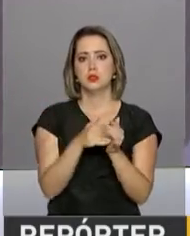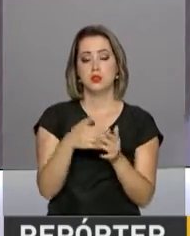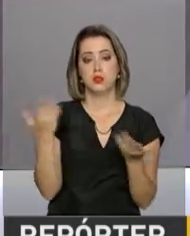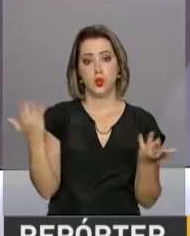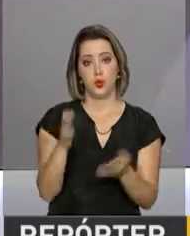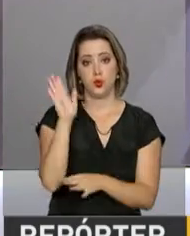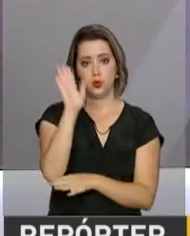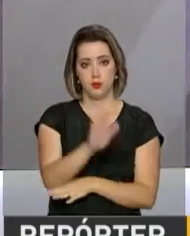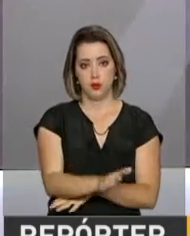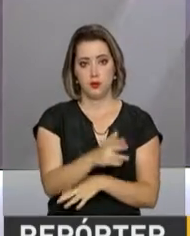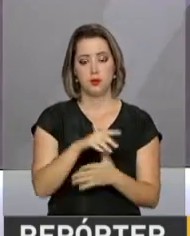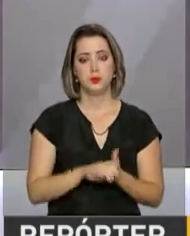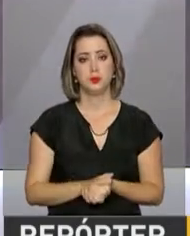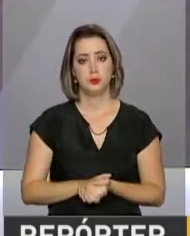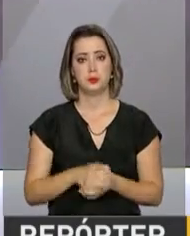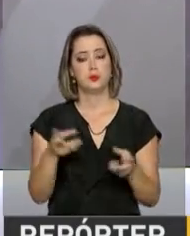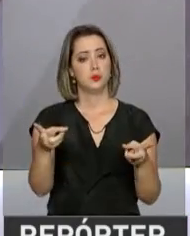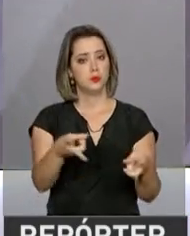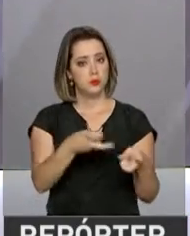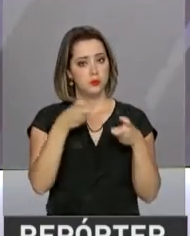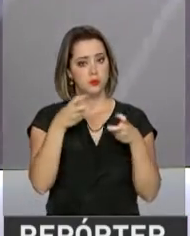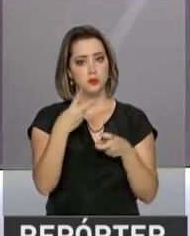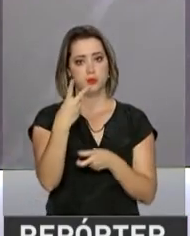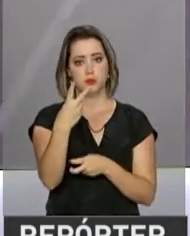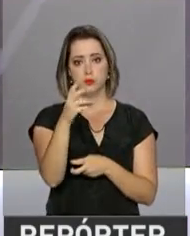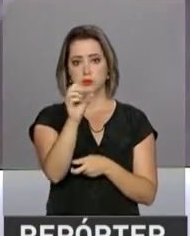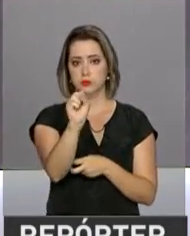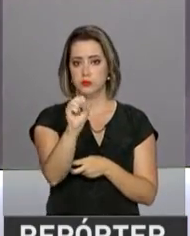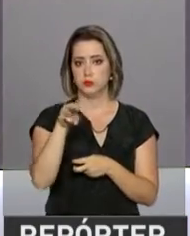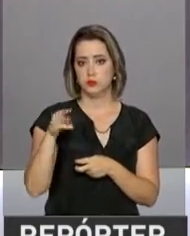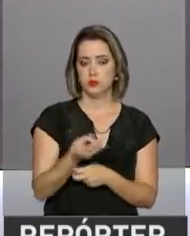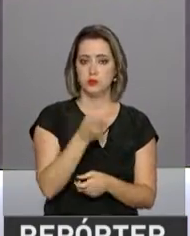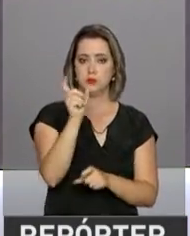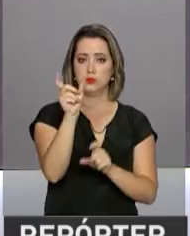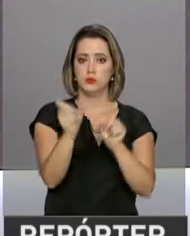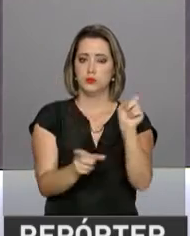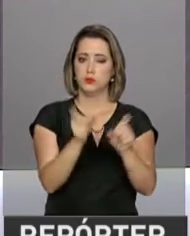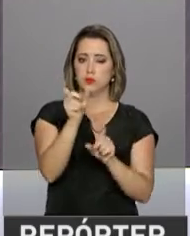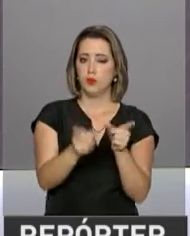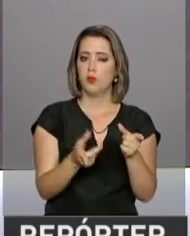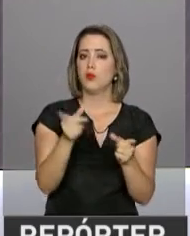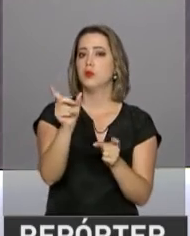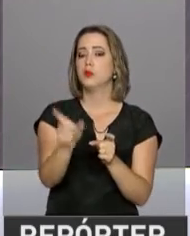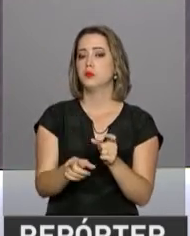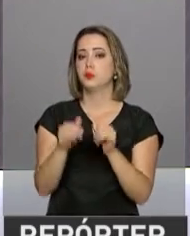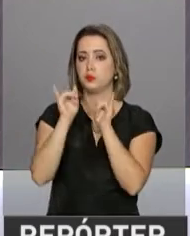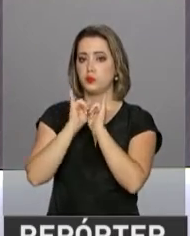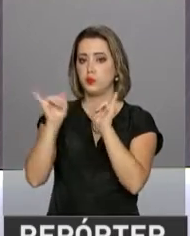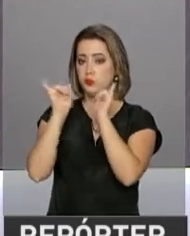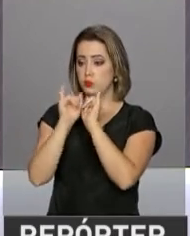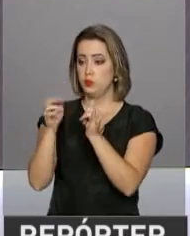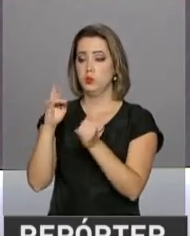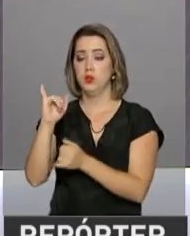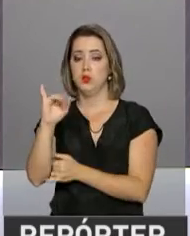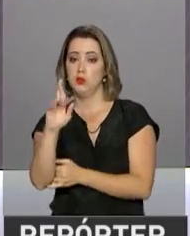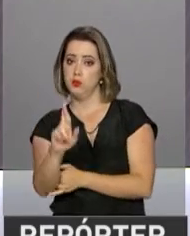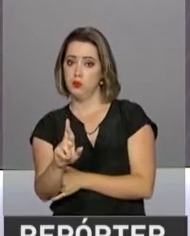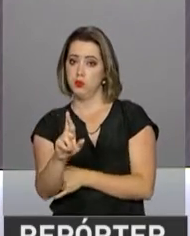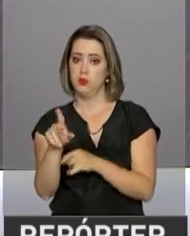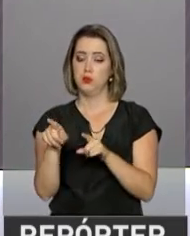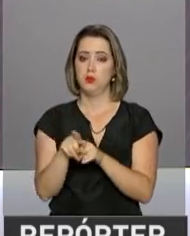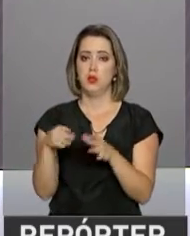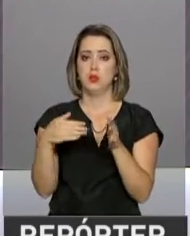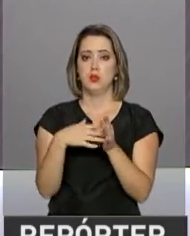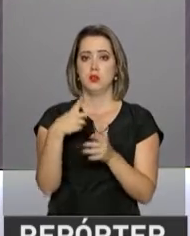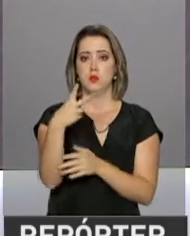da tarde desta segunda-feira. A expectativa é de que 28 milhões e 300 mil declarações sejam entregues